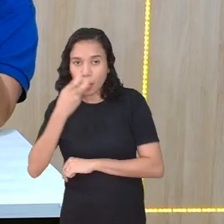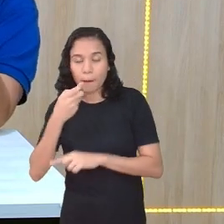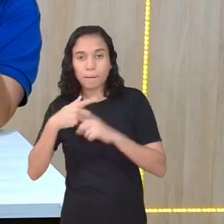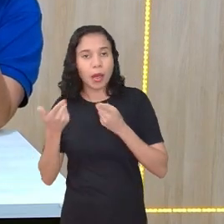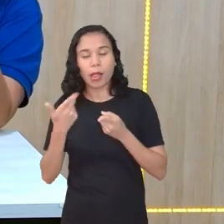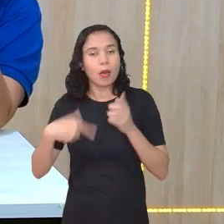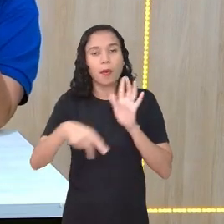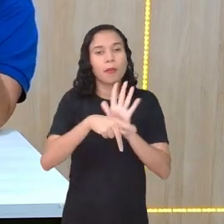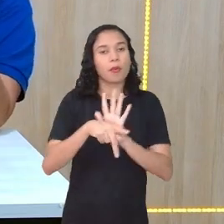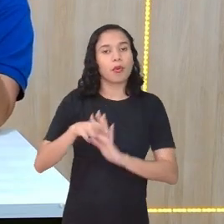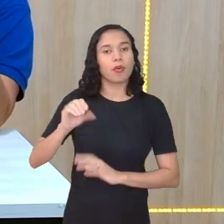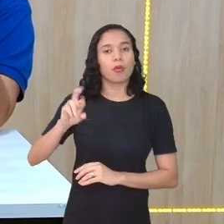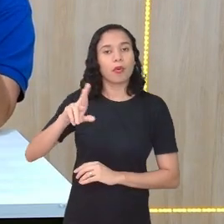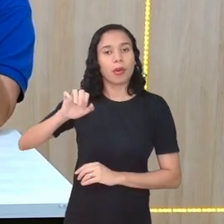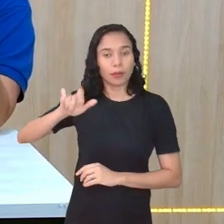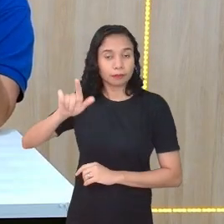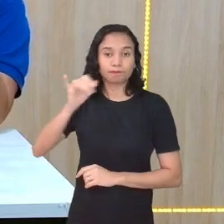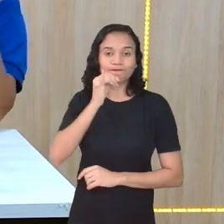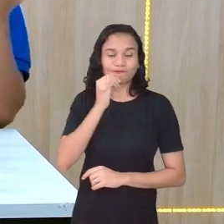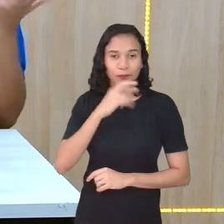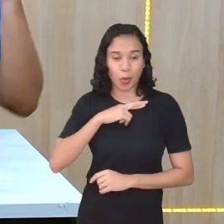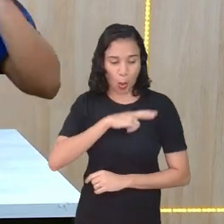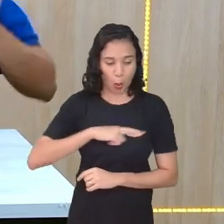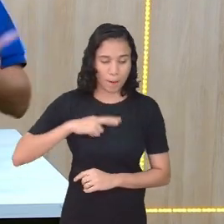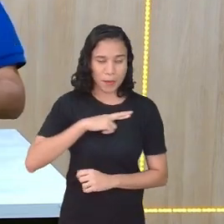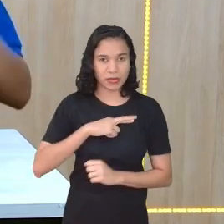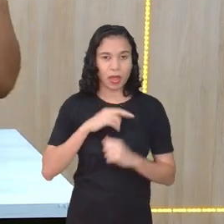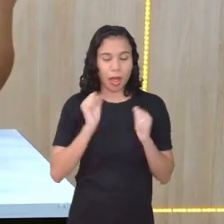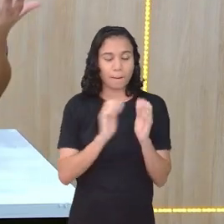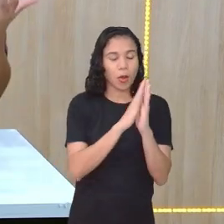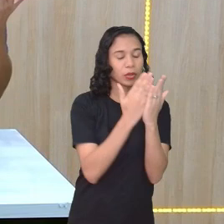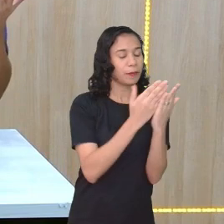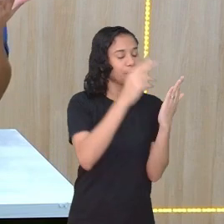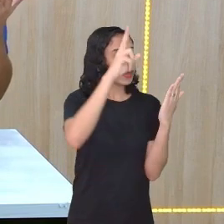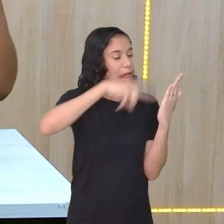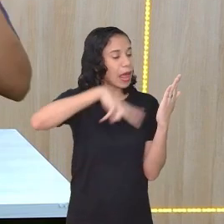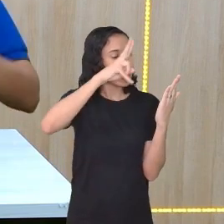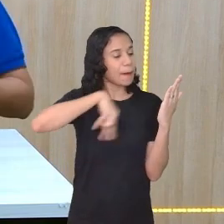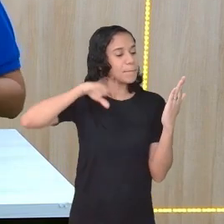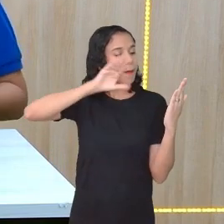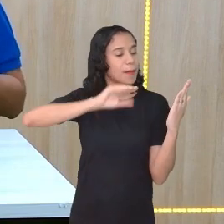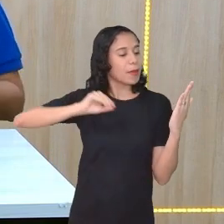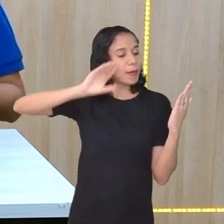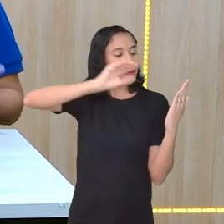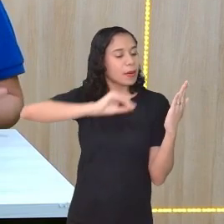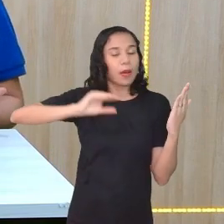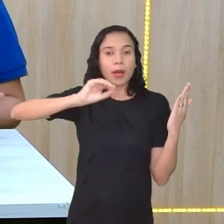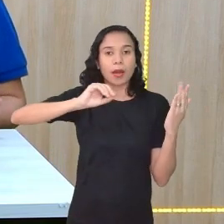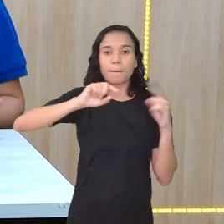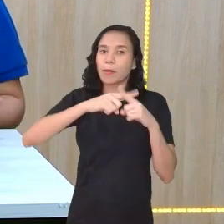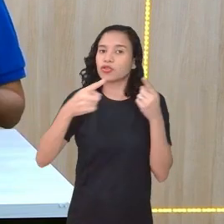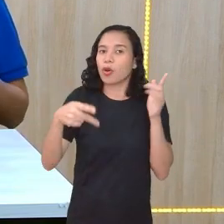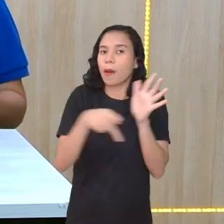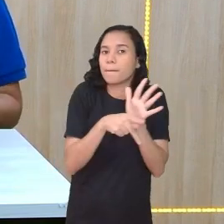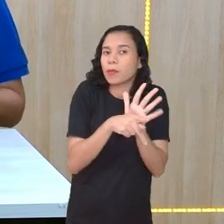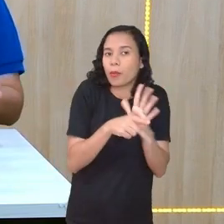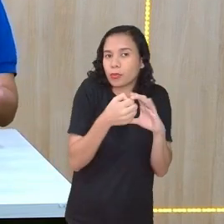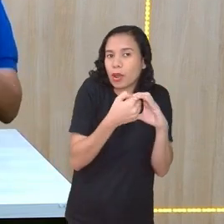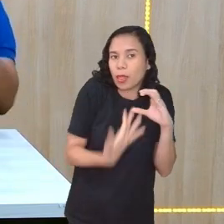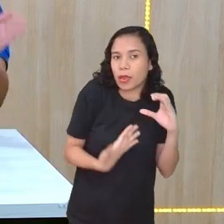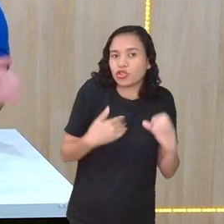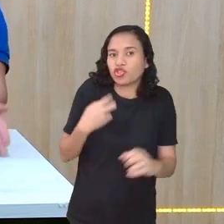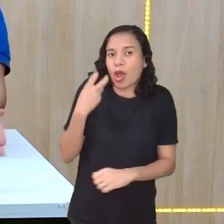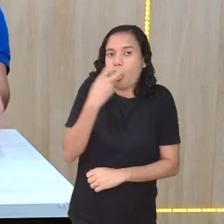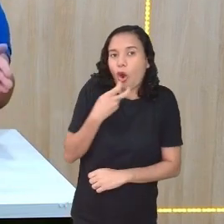Por exemplo, um romance, a gente pode ler em voz alta, mas ele não é um gênero oral, porque ele não